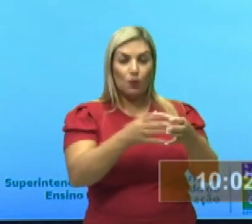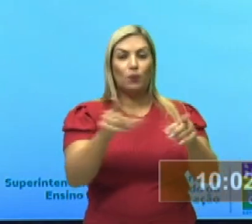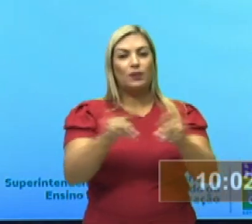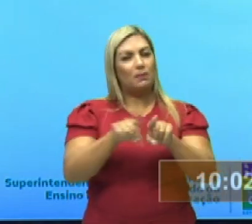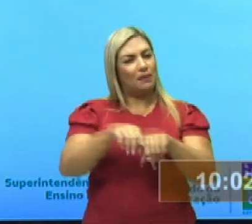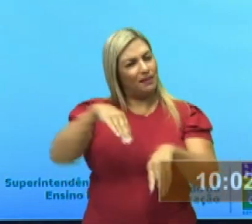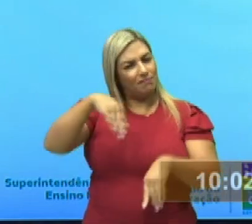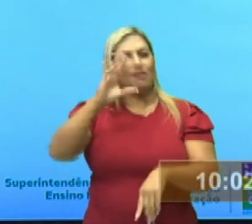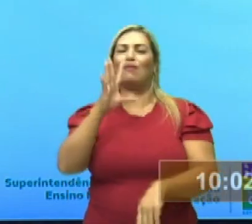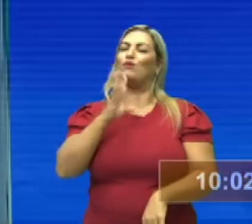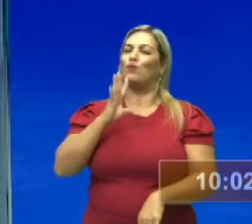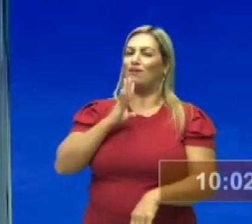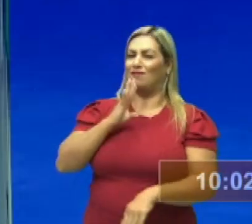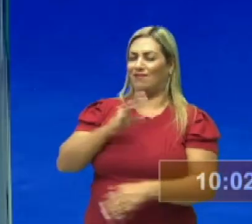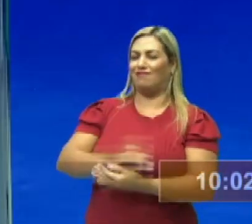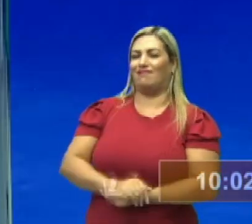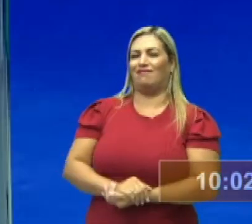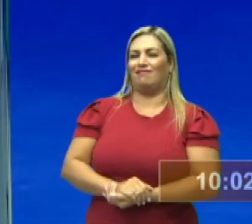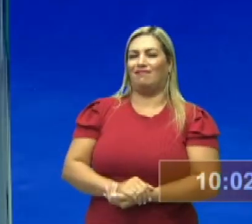mais conhecidas.